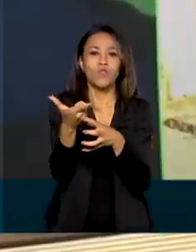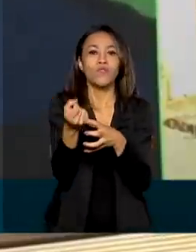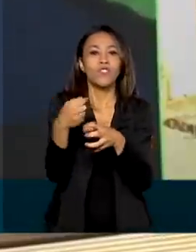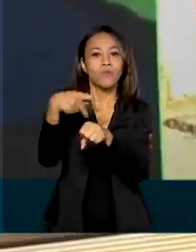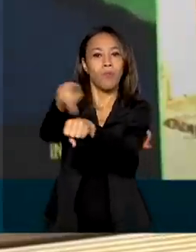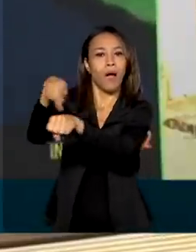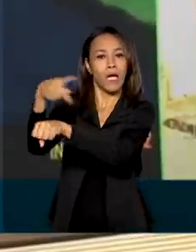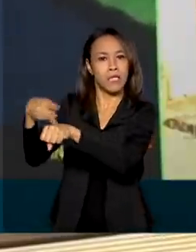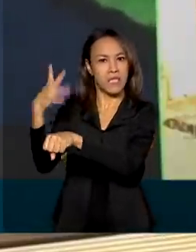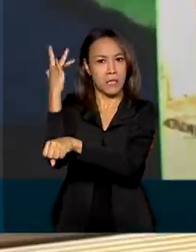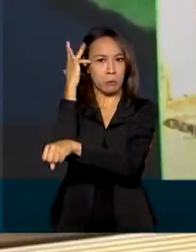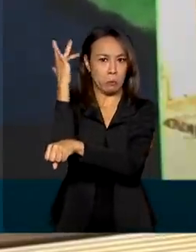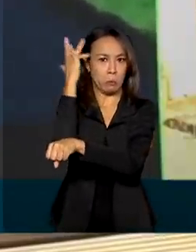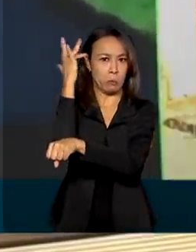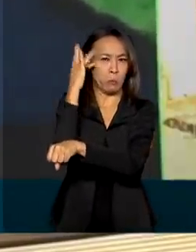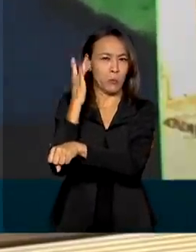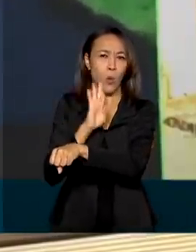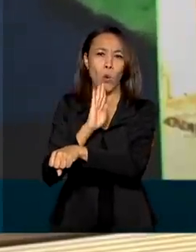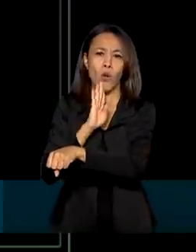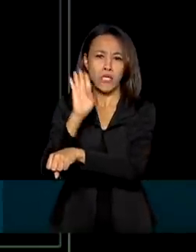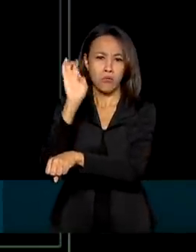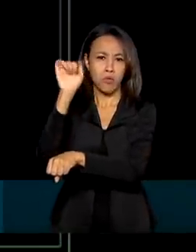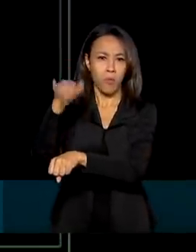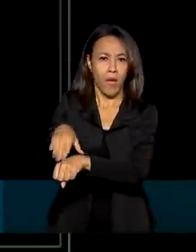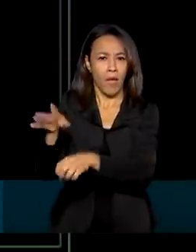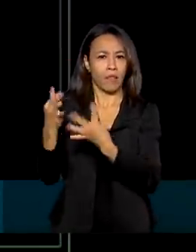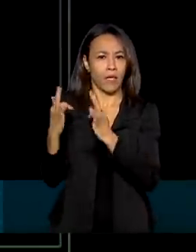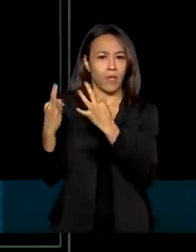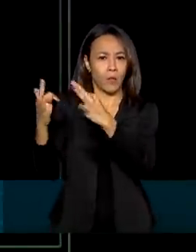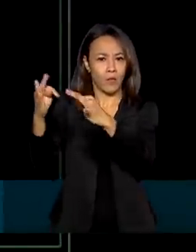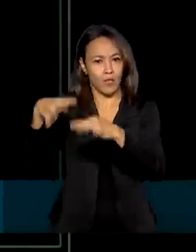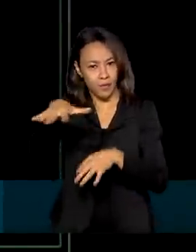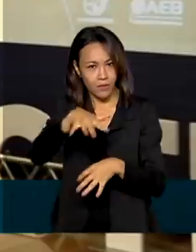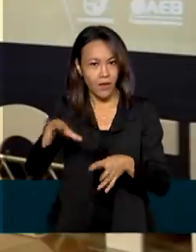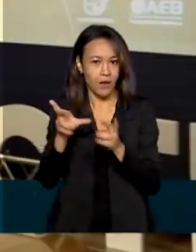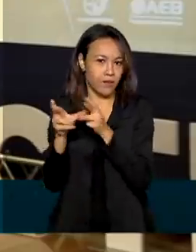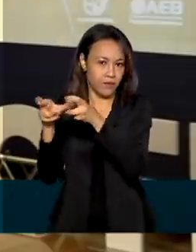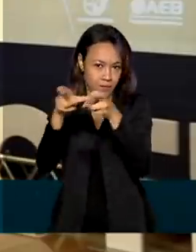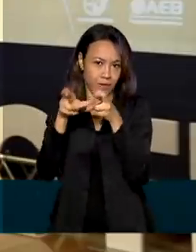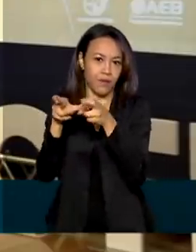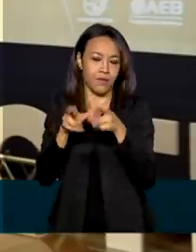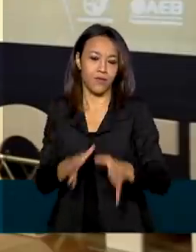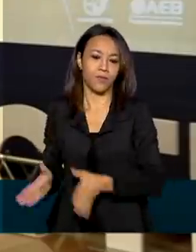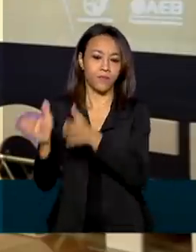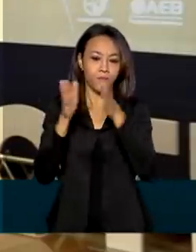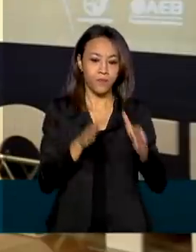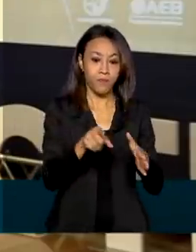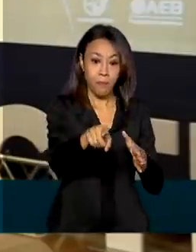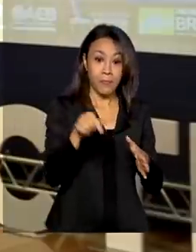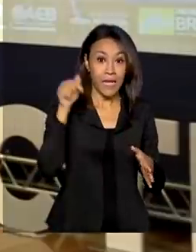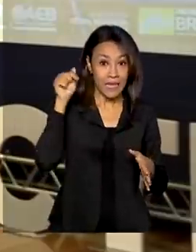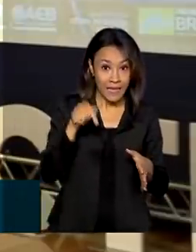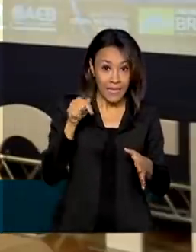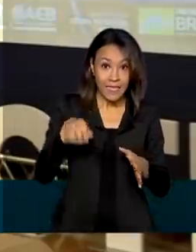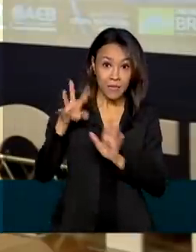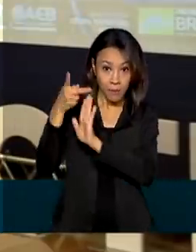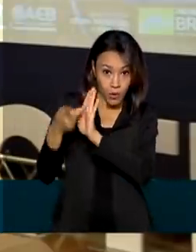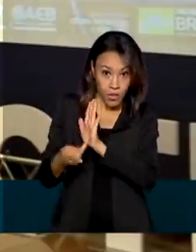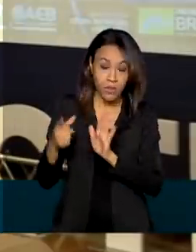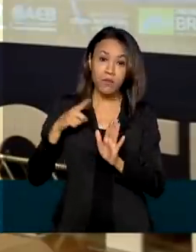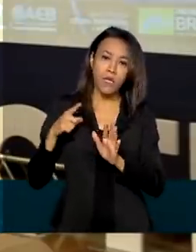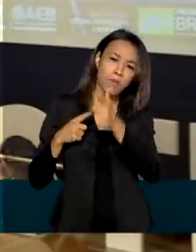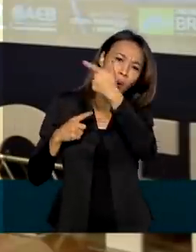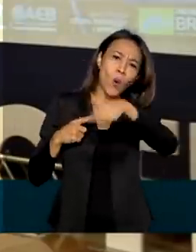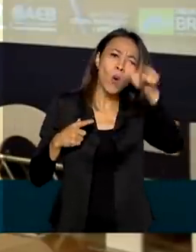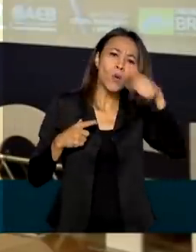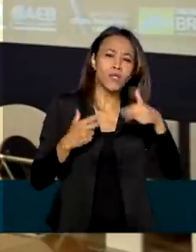que dominam o ciclo completo de desenvolvimento de satélites. E nesse projeto nós temos vários subsistemas inovadores,